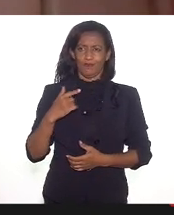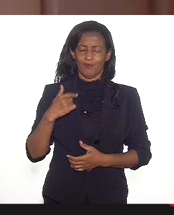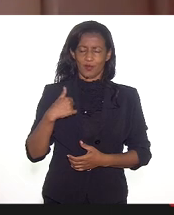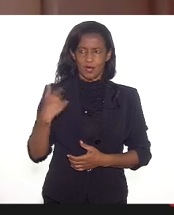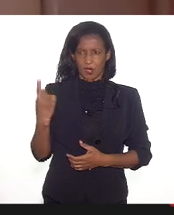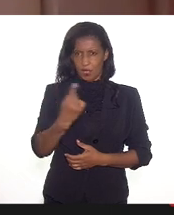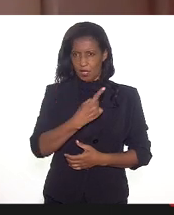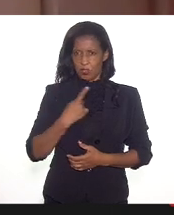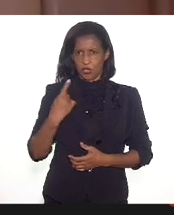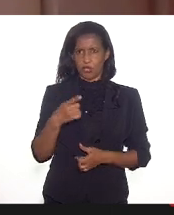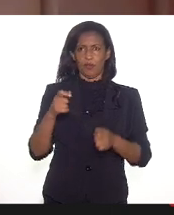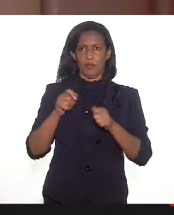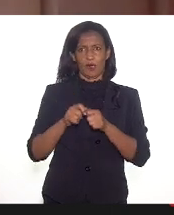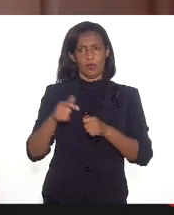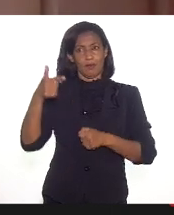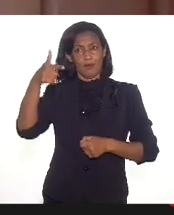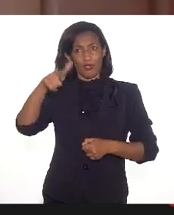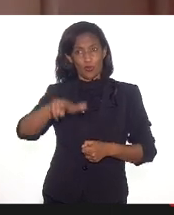audiência pública.